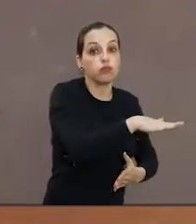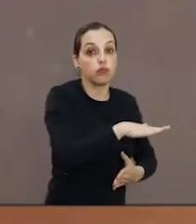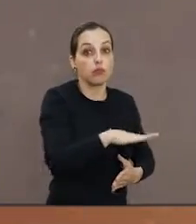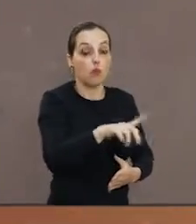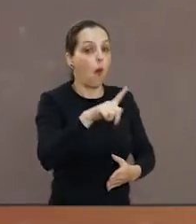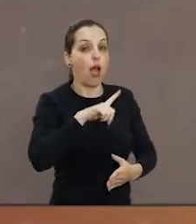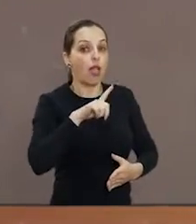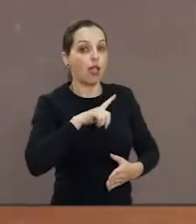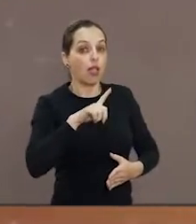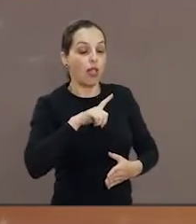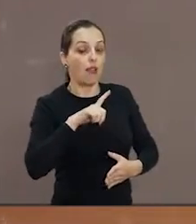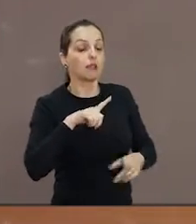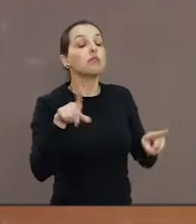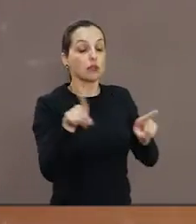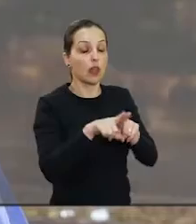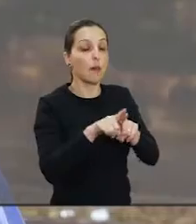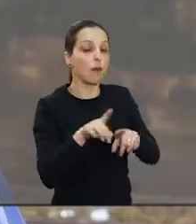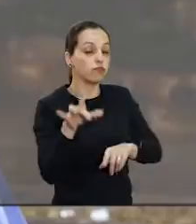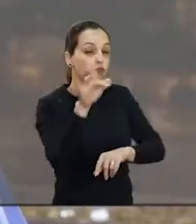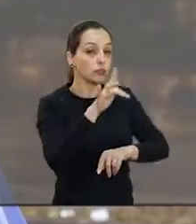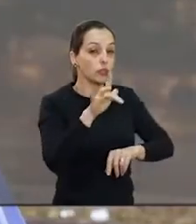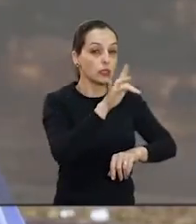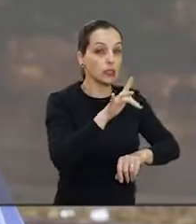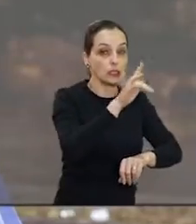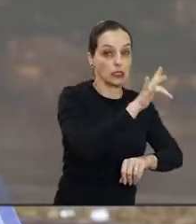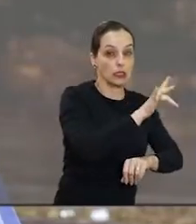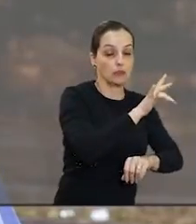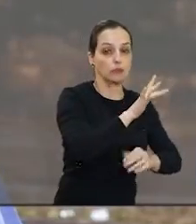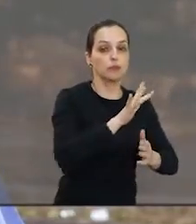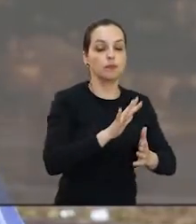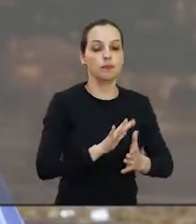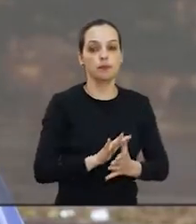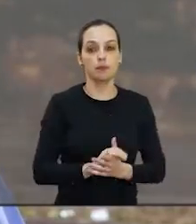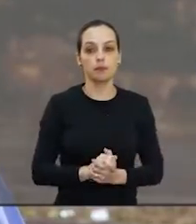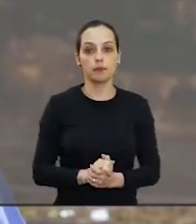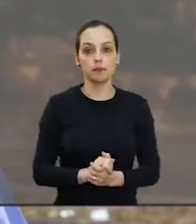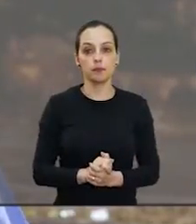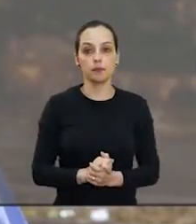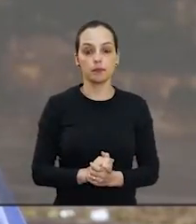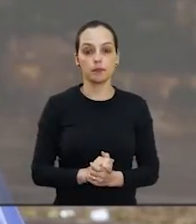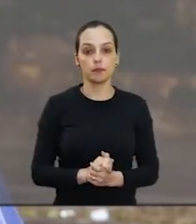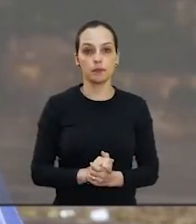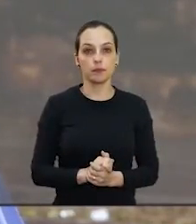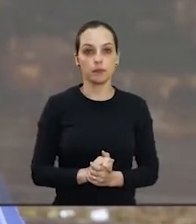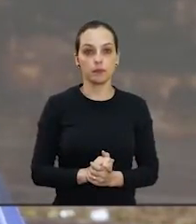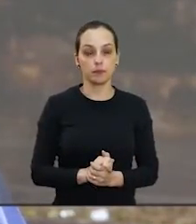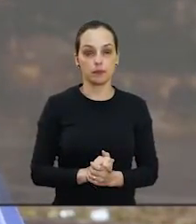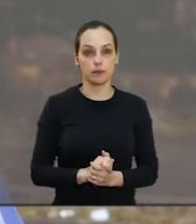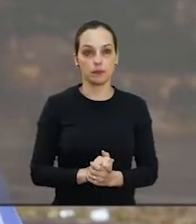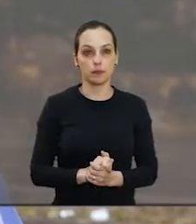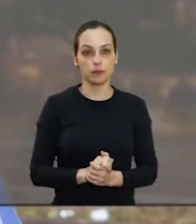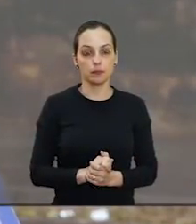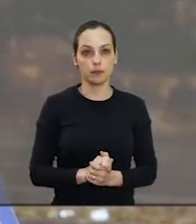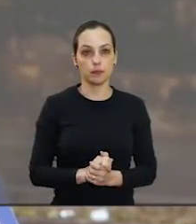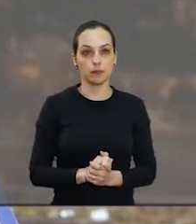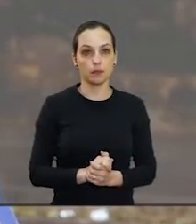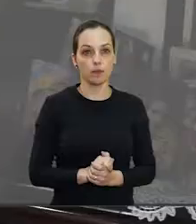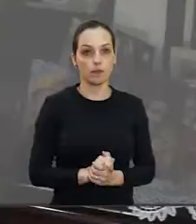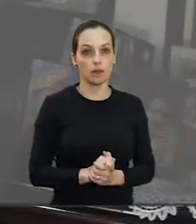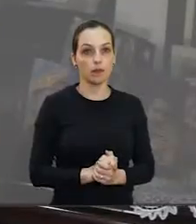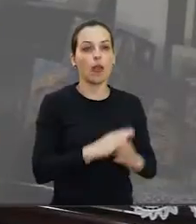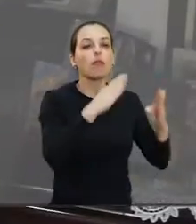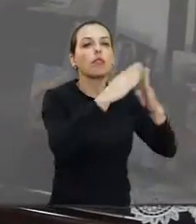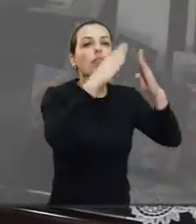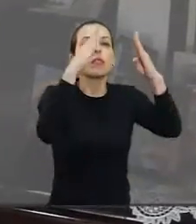e mais de 70% em cima de materiais que têm utilidade para o morador.